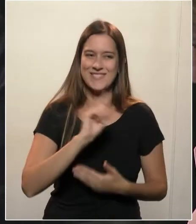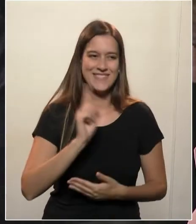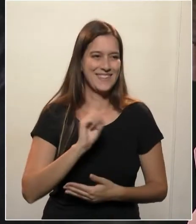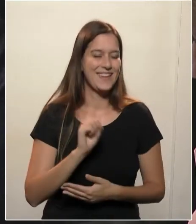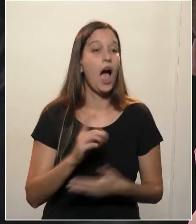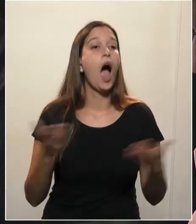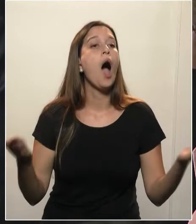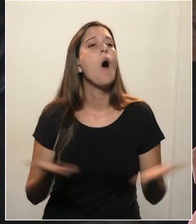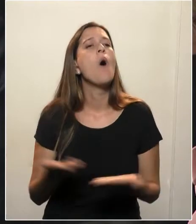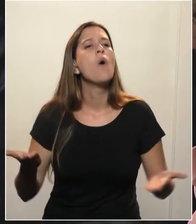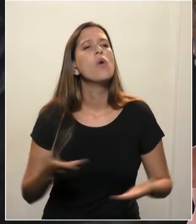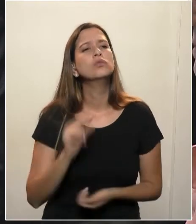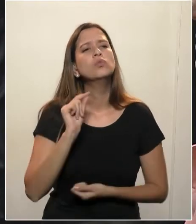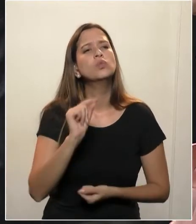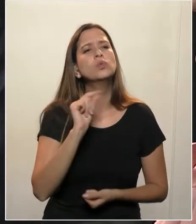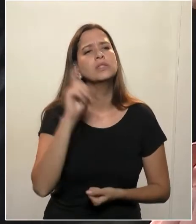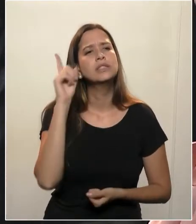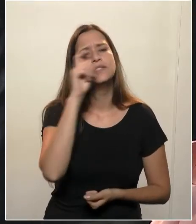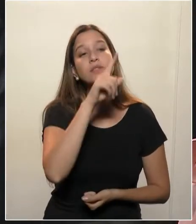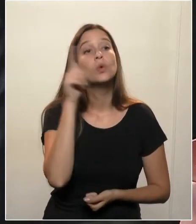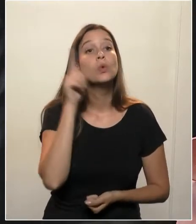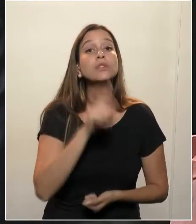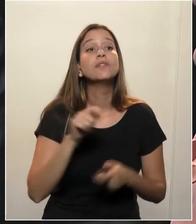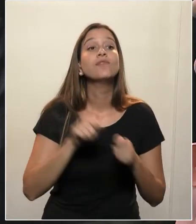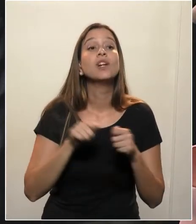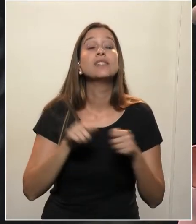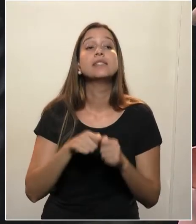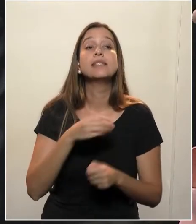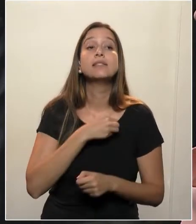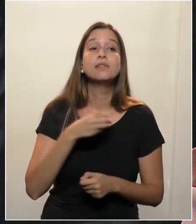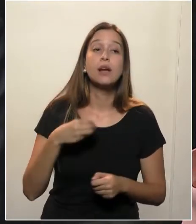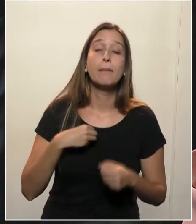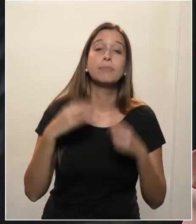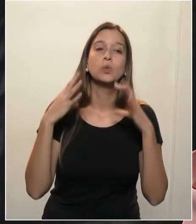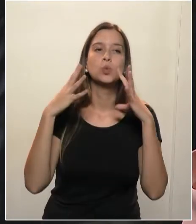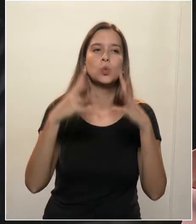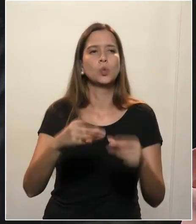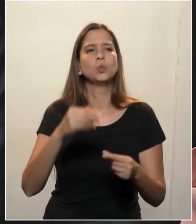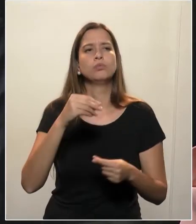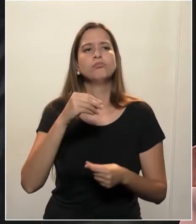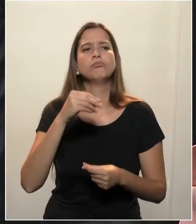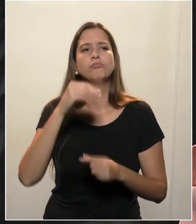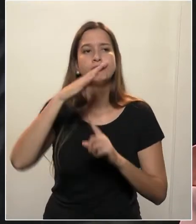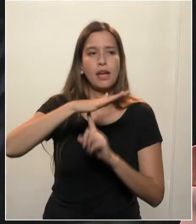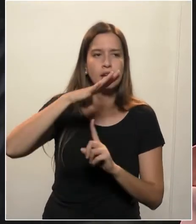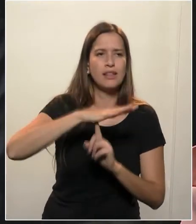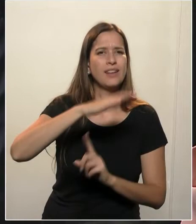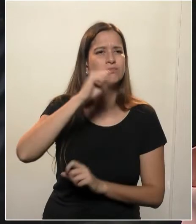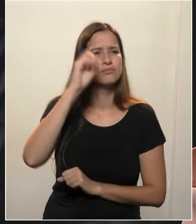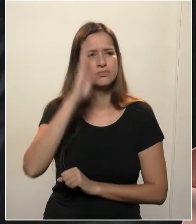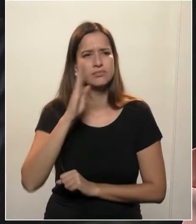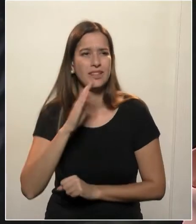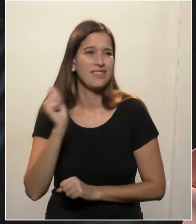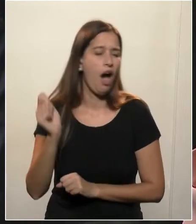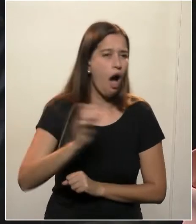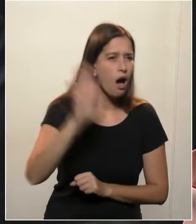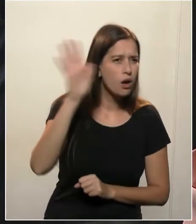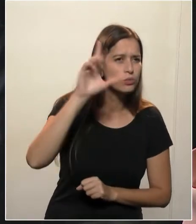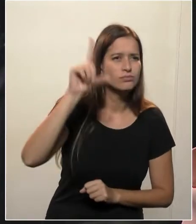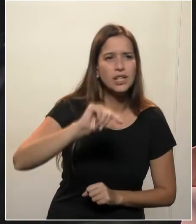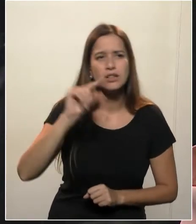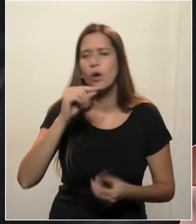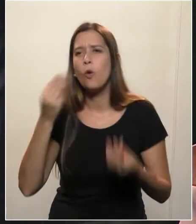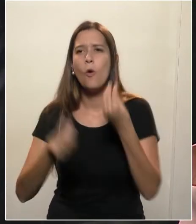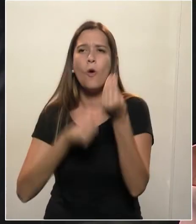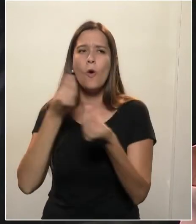Paraná, no Brasil, enfim. Como disse aqui o deputado Michele, se esse teste é caro, se esse teste existe, se esse teste é possível, porque, relação à gripe,